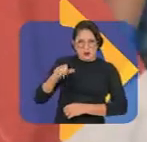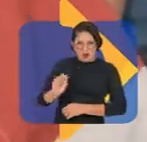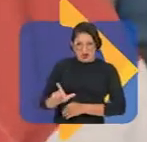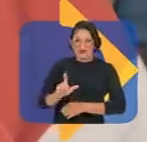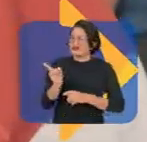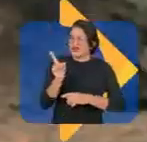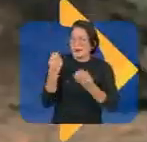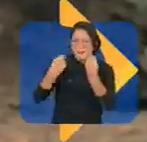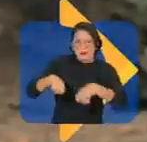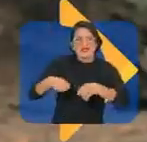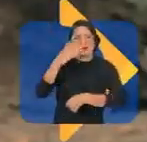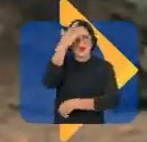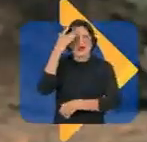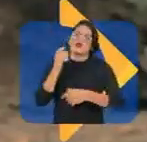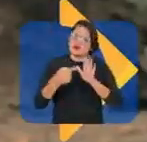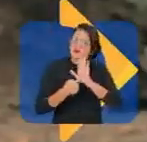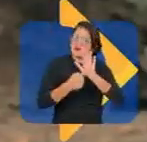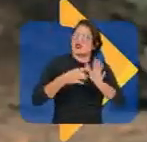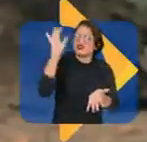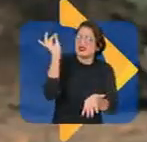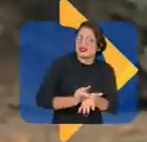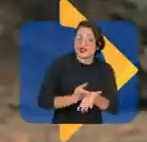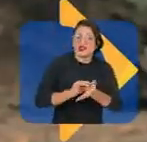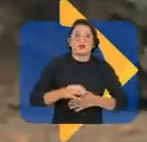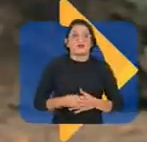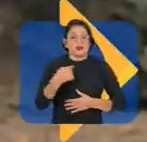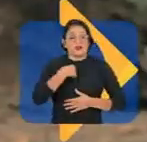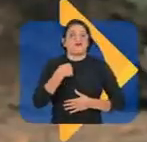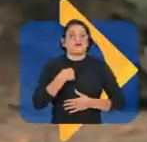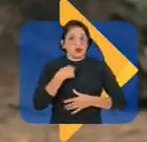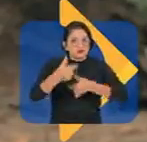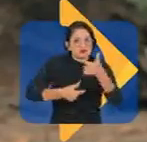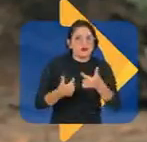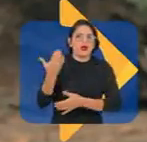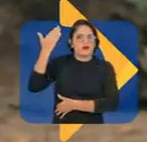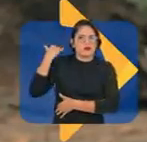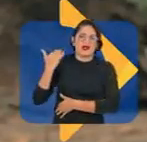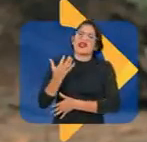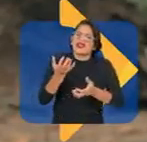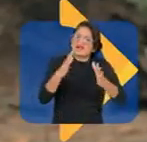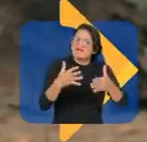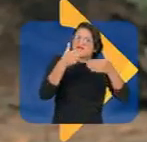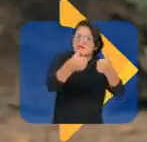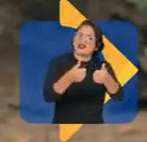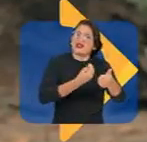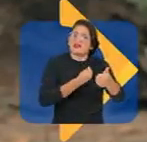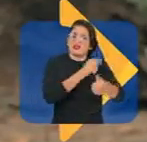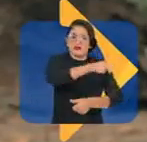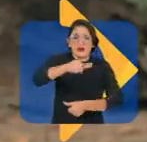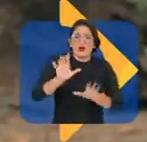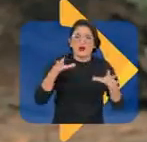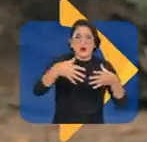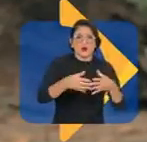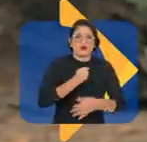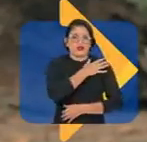Precisamos de gente que faz e entrega resultados. A minha vida inteira trabalhei visando melhorar a vida das pessoas, tanto no